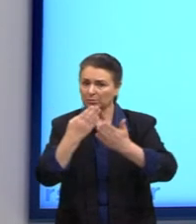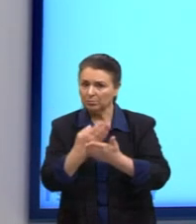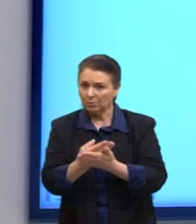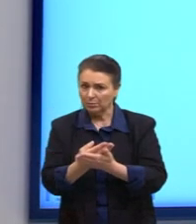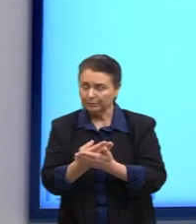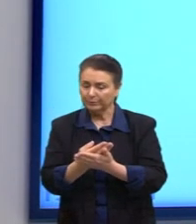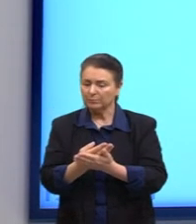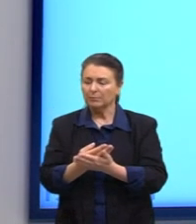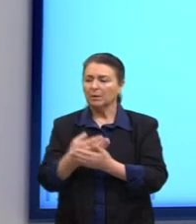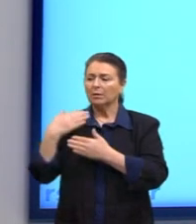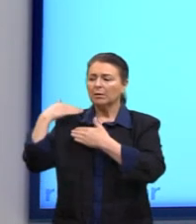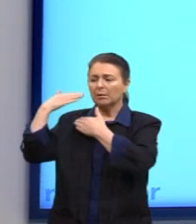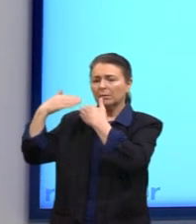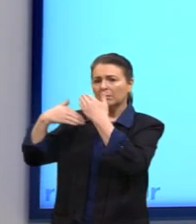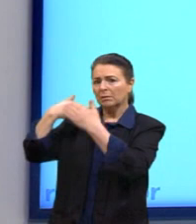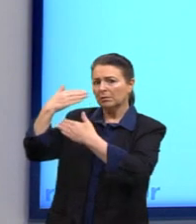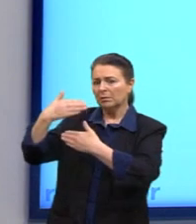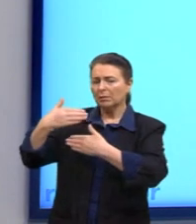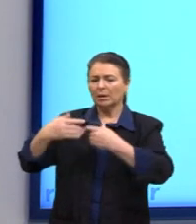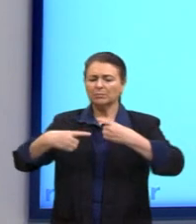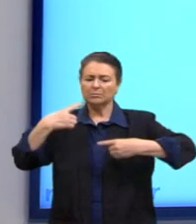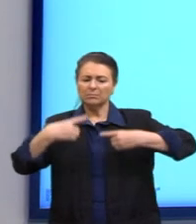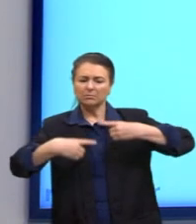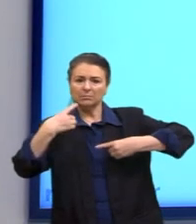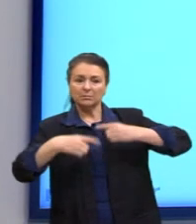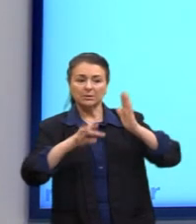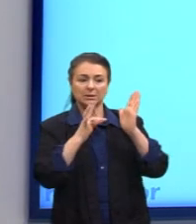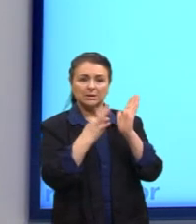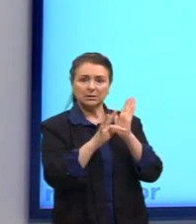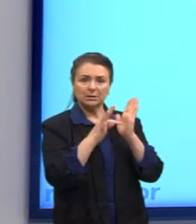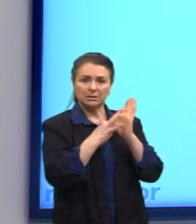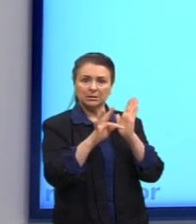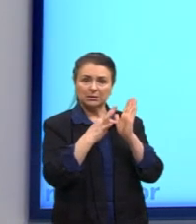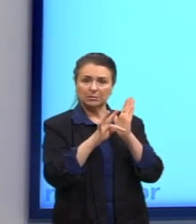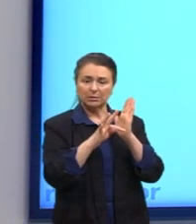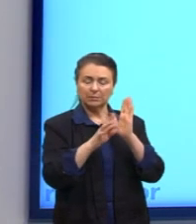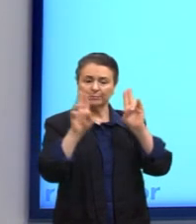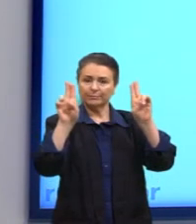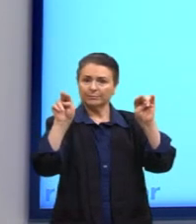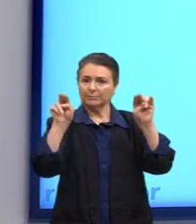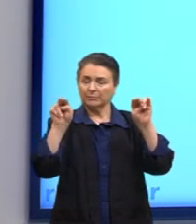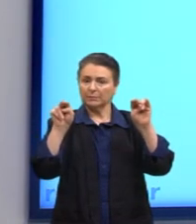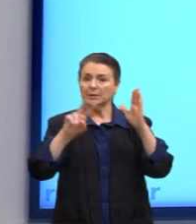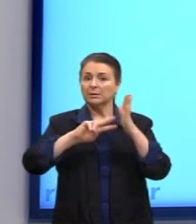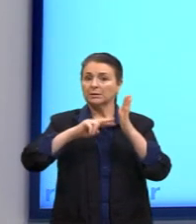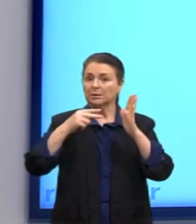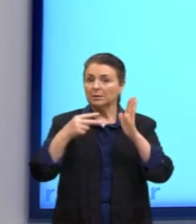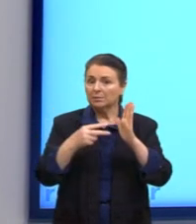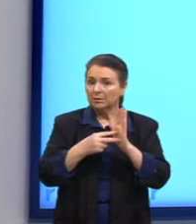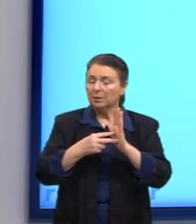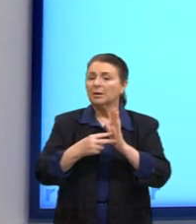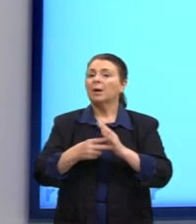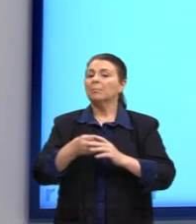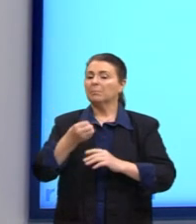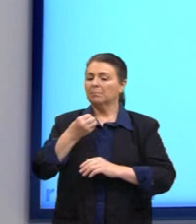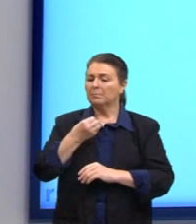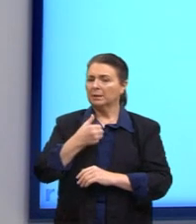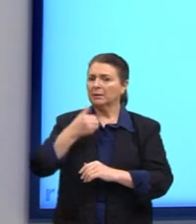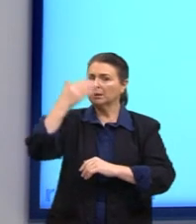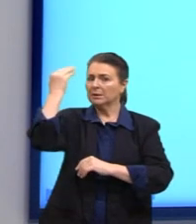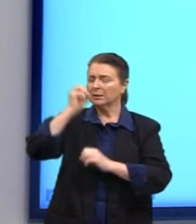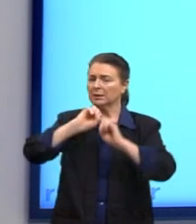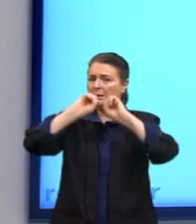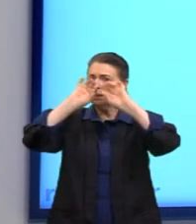tempos, a polêmica está centrada no termo teoria, que, no entanto, tem significado bem definido para os cientistas.